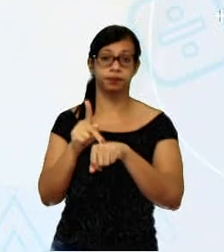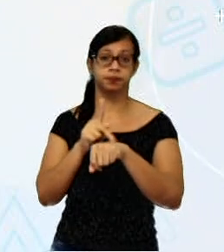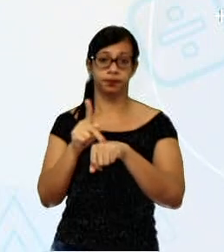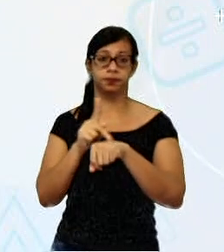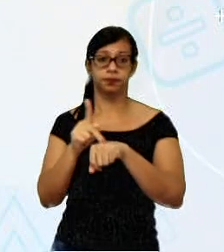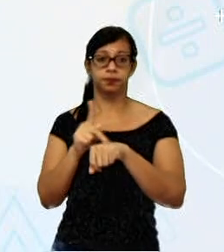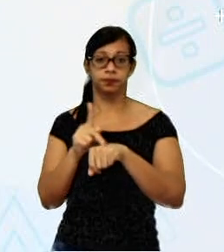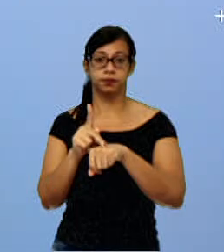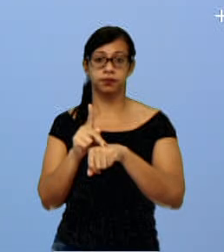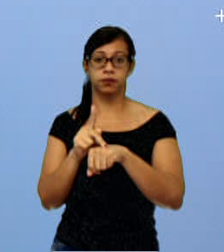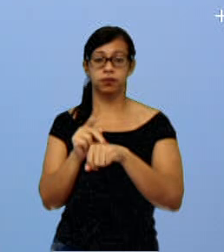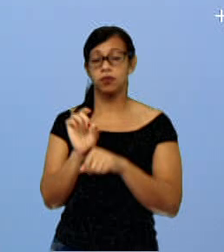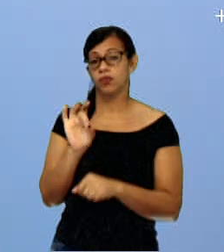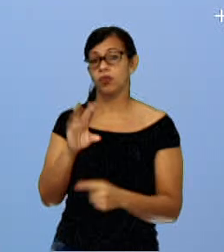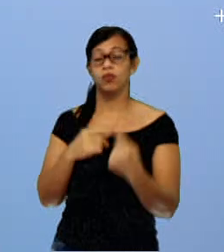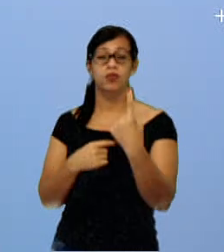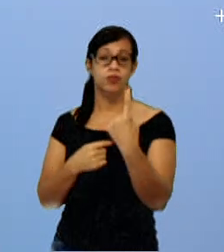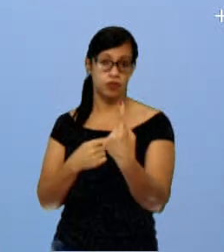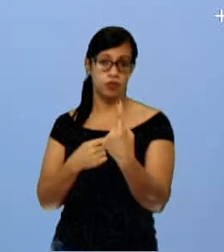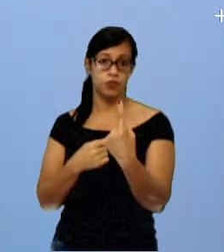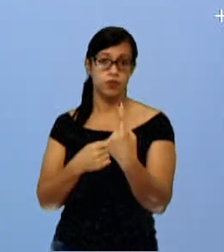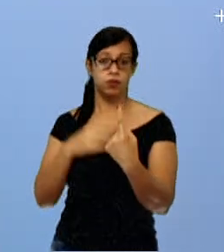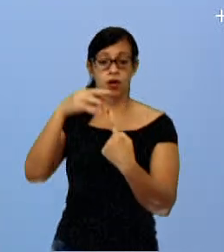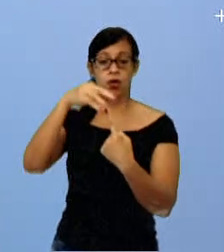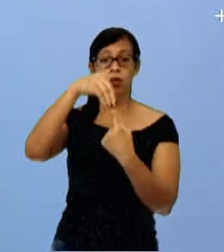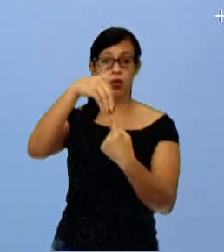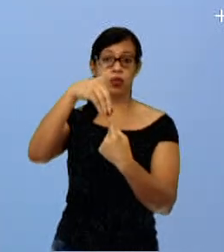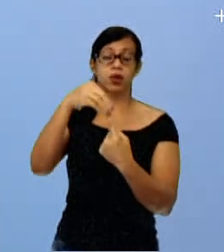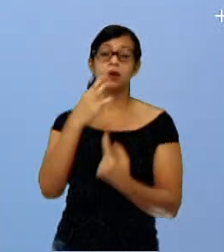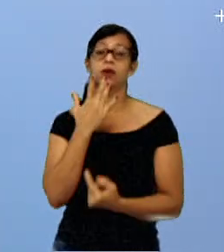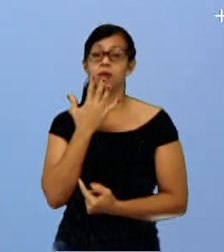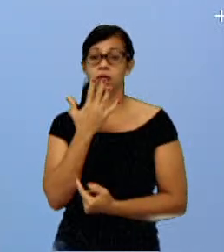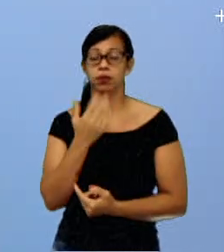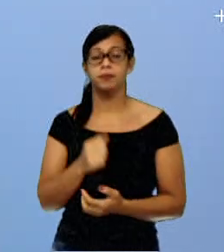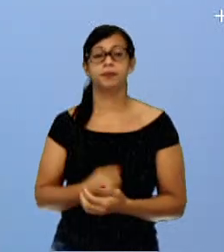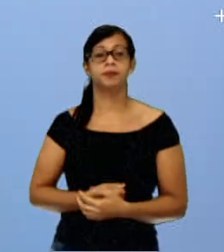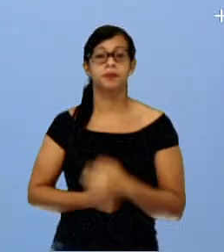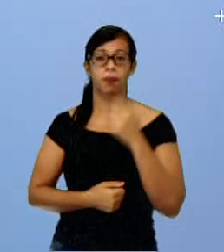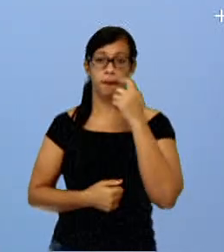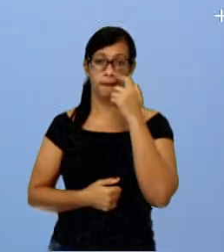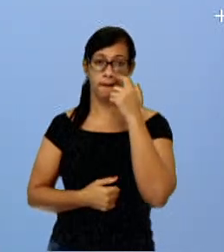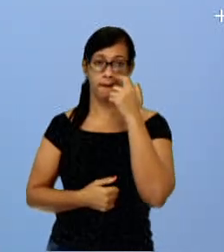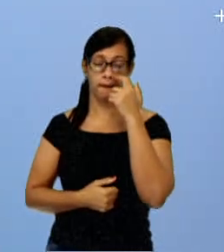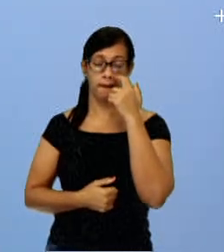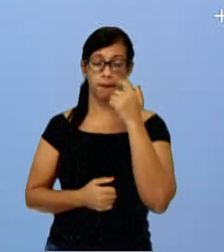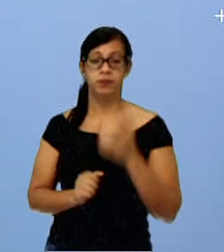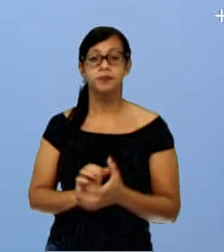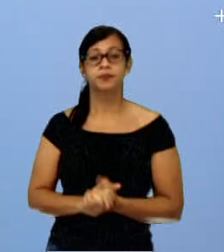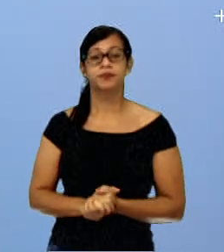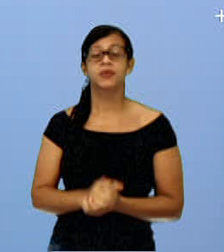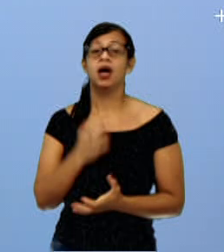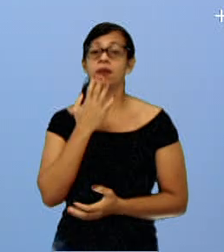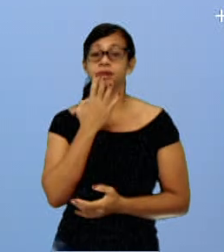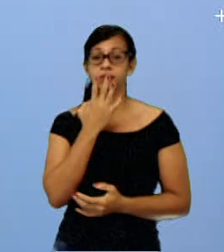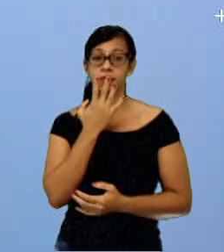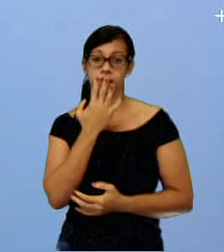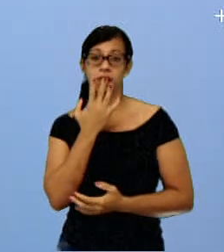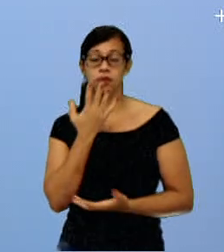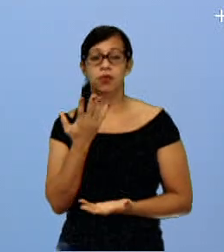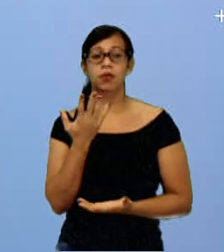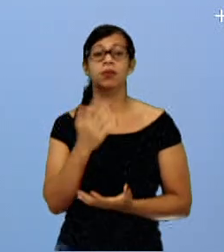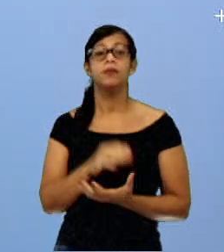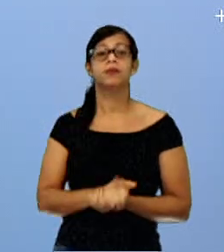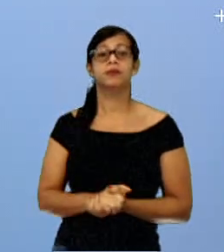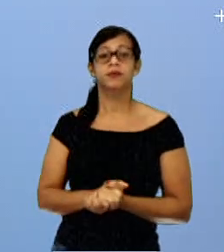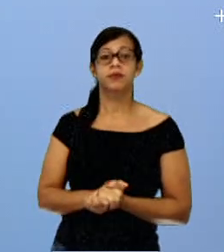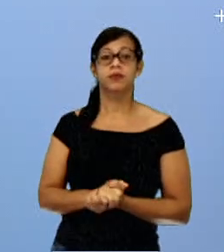têm apenas uma cor. Essa cor, a tinta nanquim, ela foi inventada pelos moradores da cidade chinesa